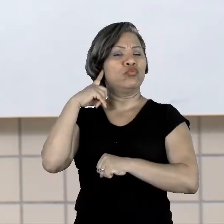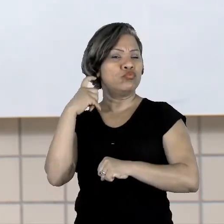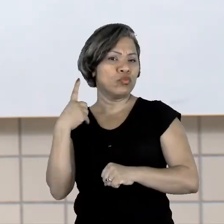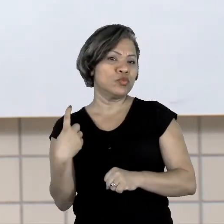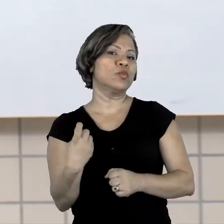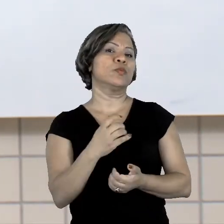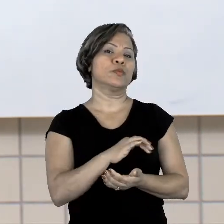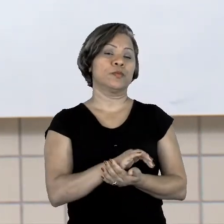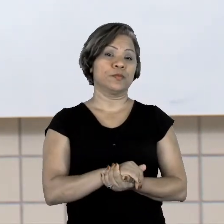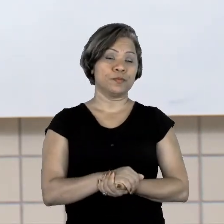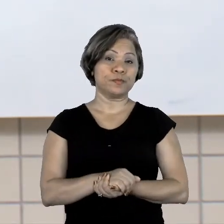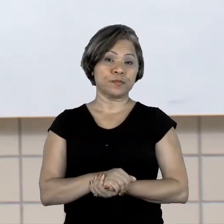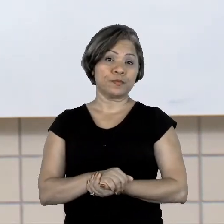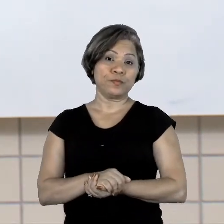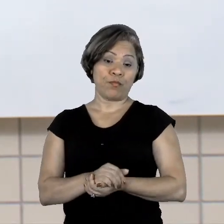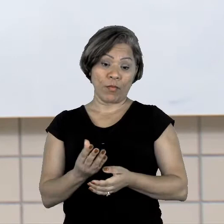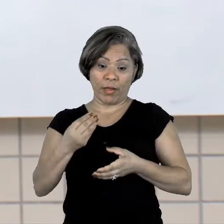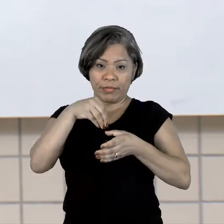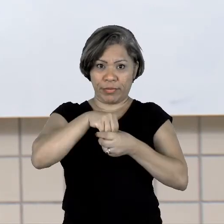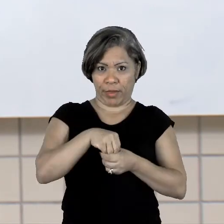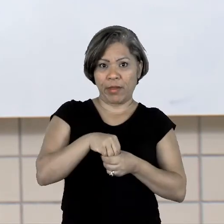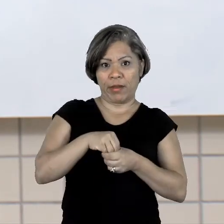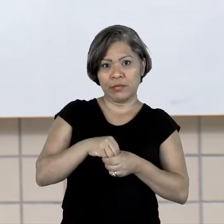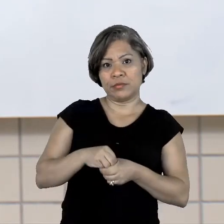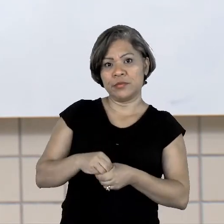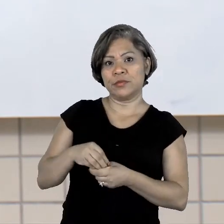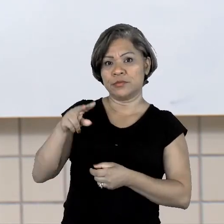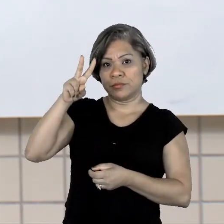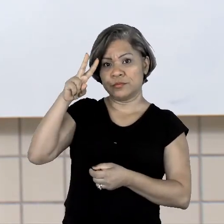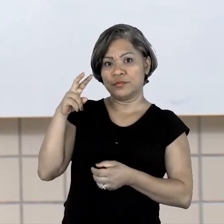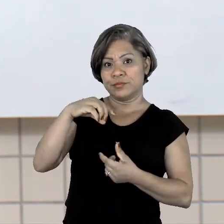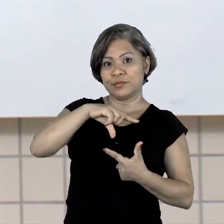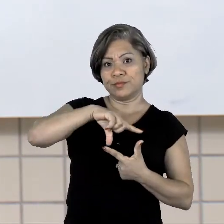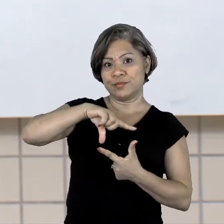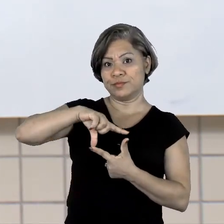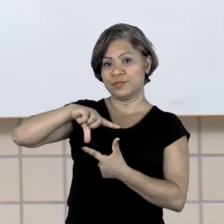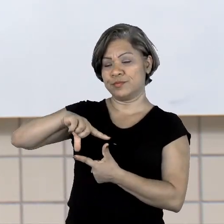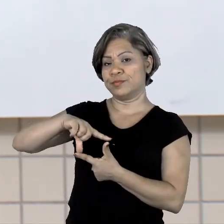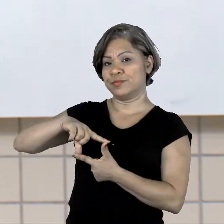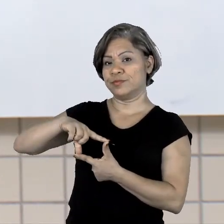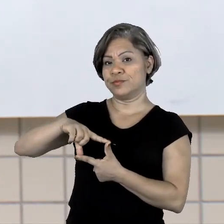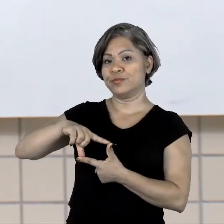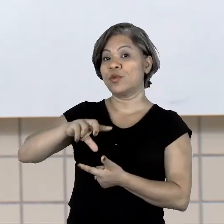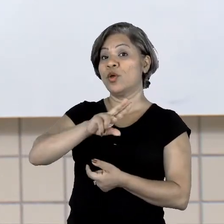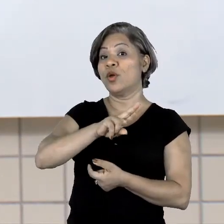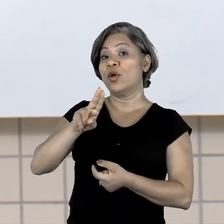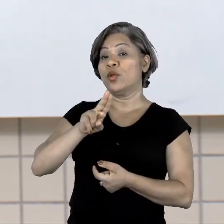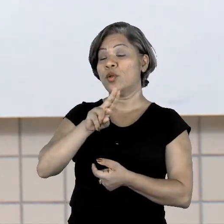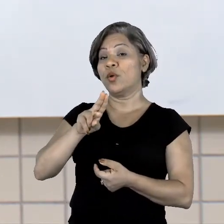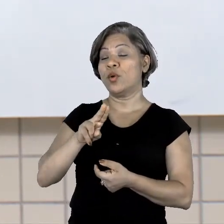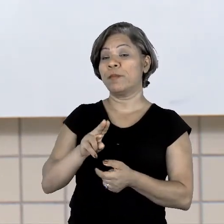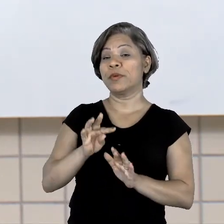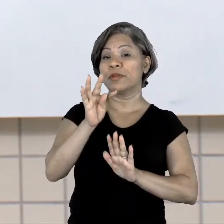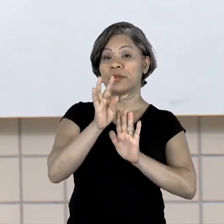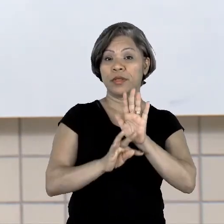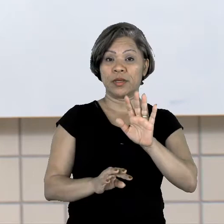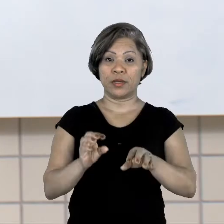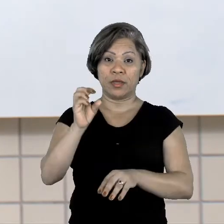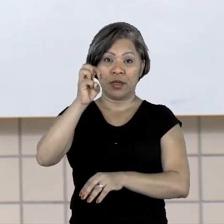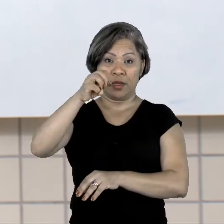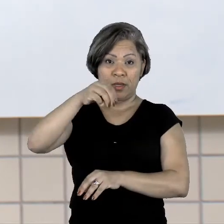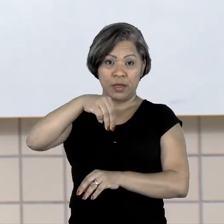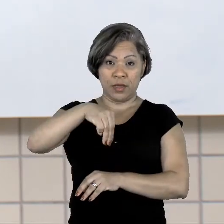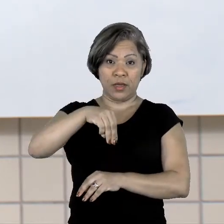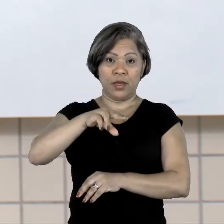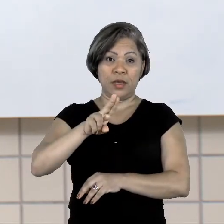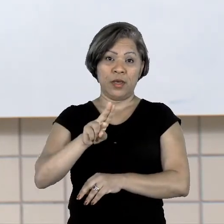mostra dentro da história em quadrinho. Então, podemos chamar ele de texto multissemiótico. Só que ali, no